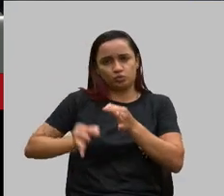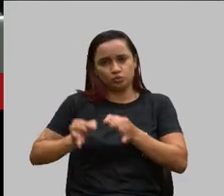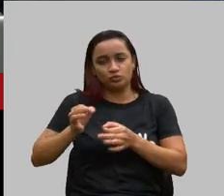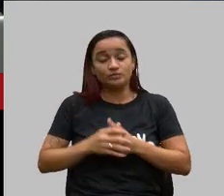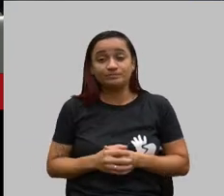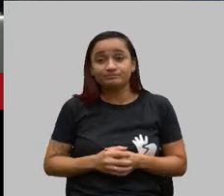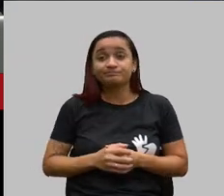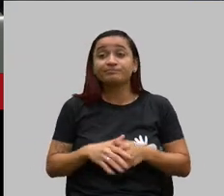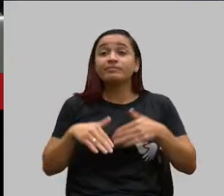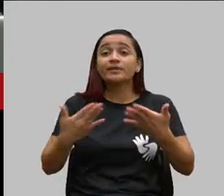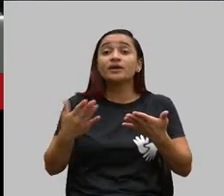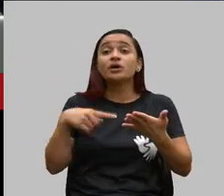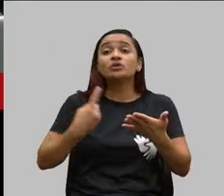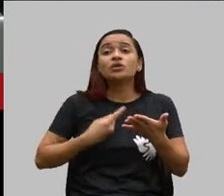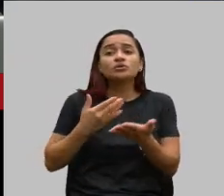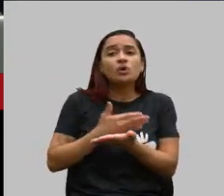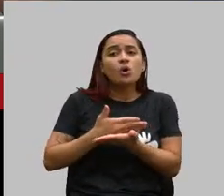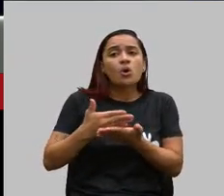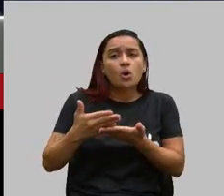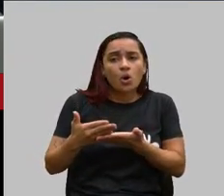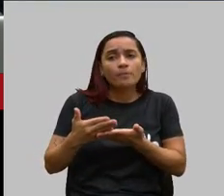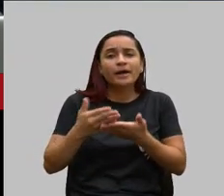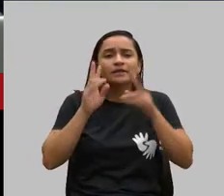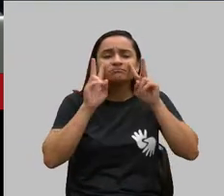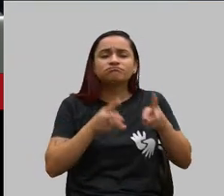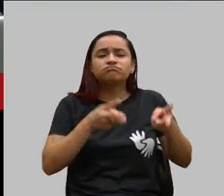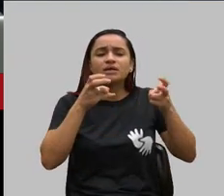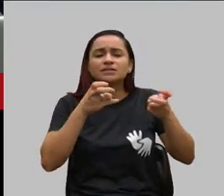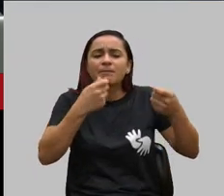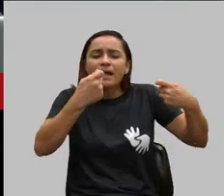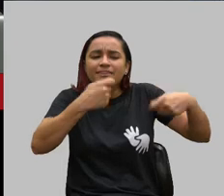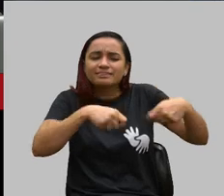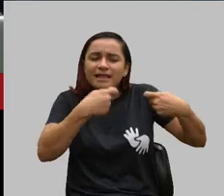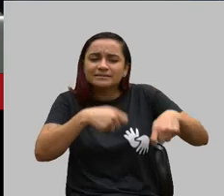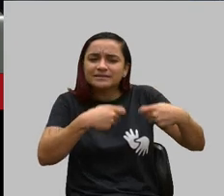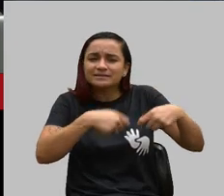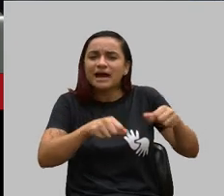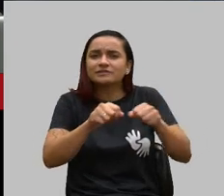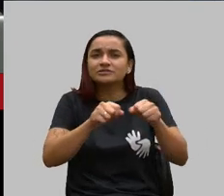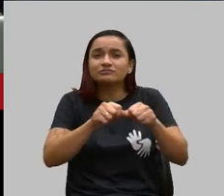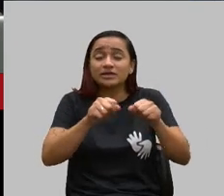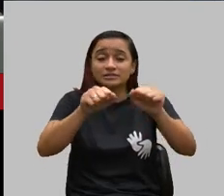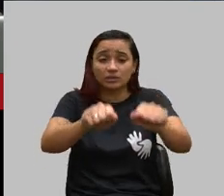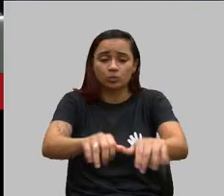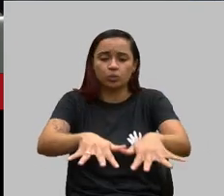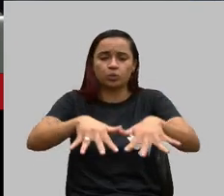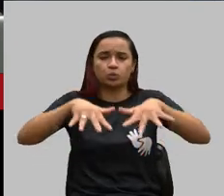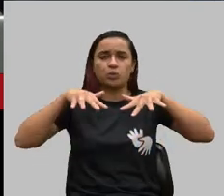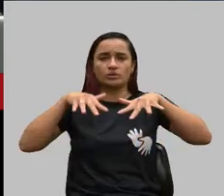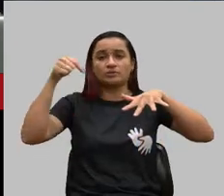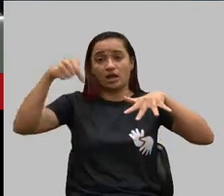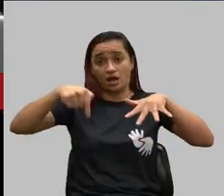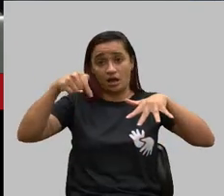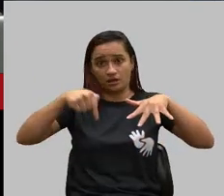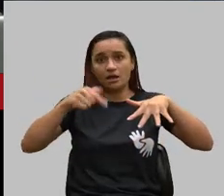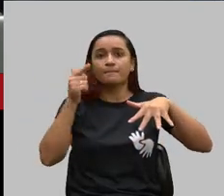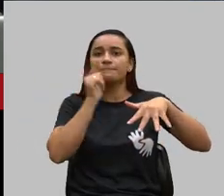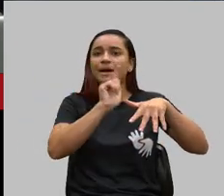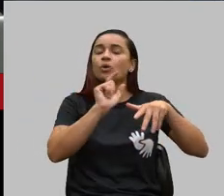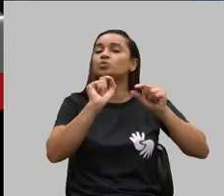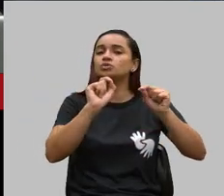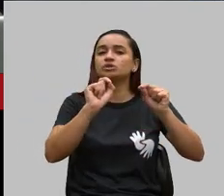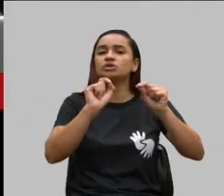começamos a ver a necessidade de estar fazendo uma audiência pública para dar voz a